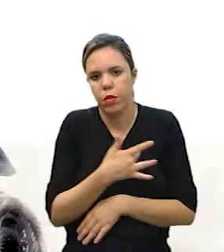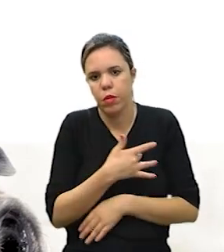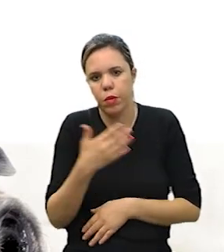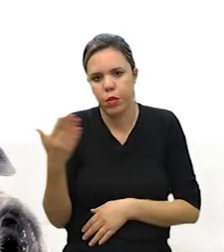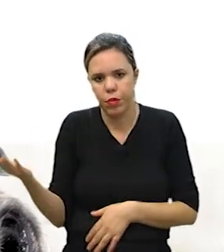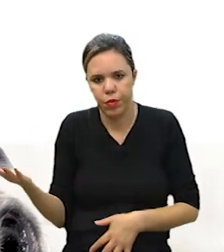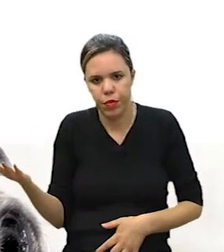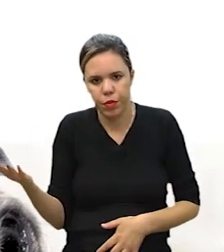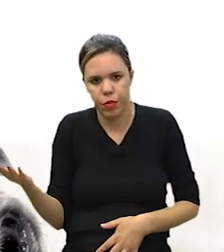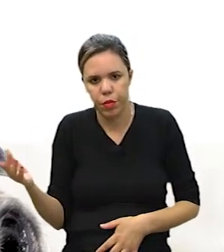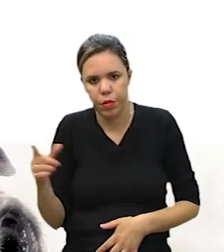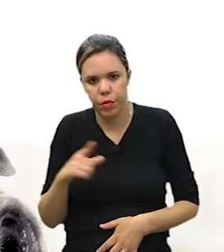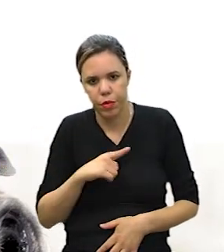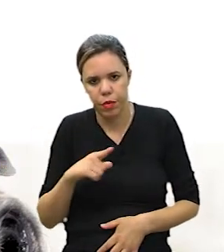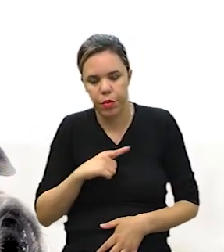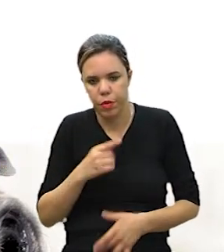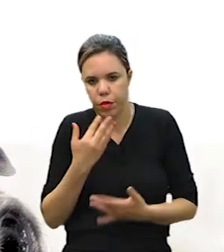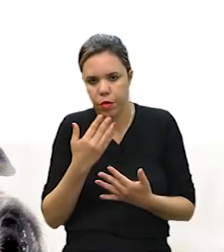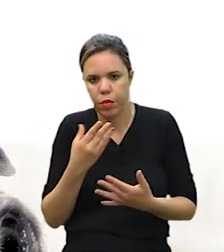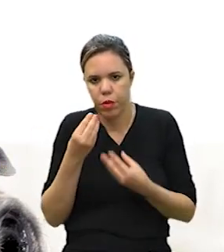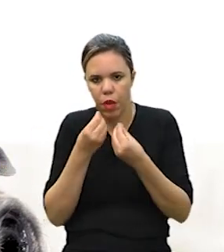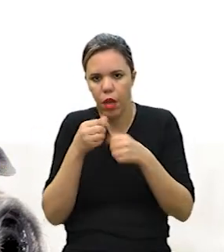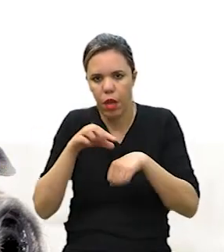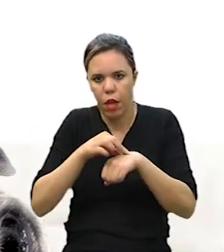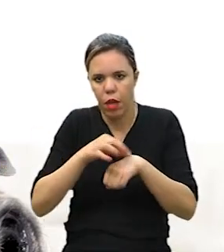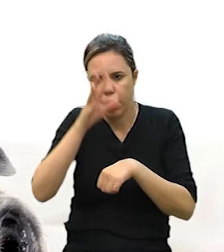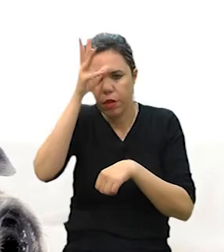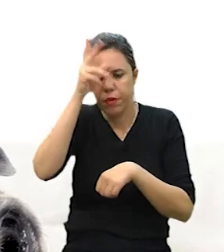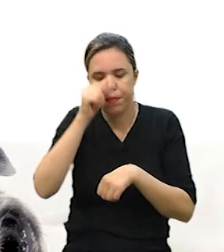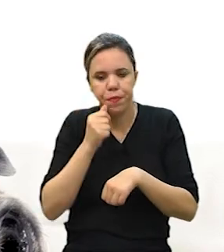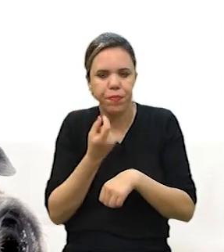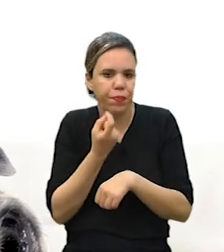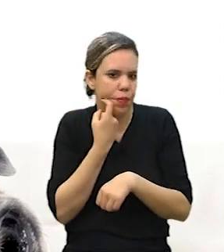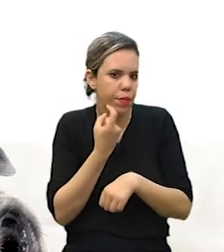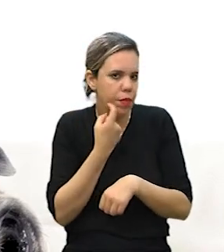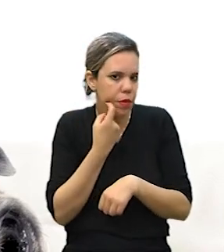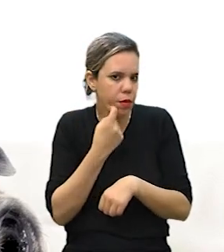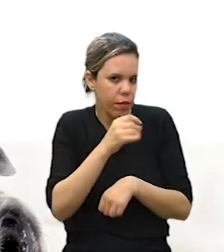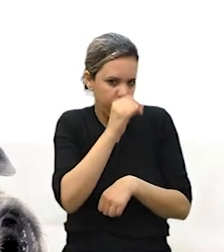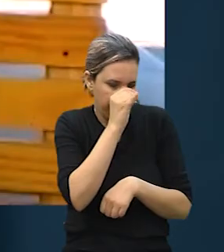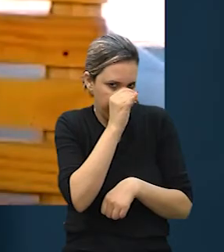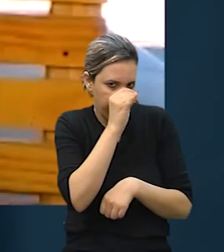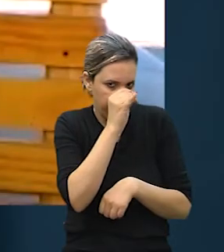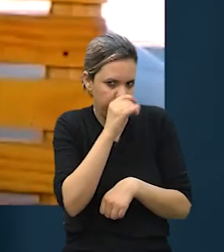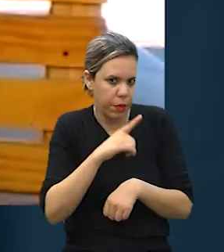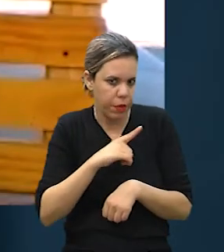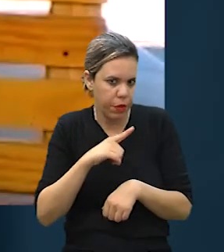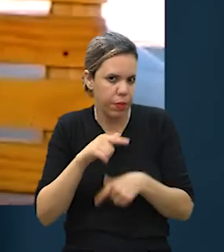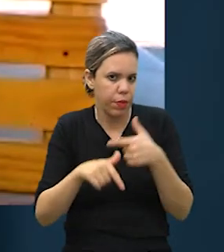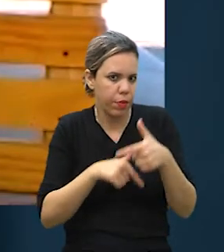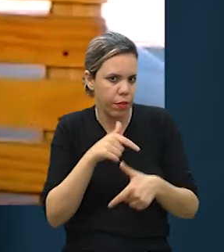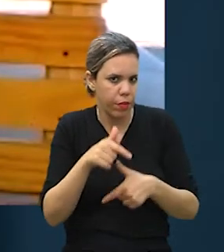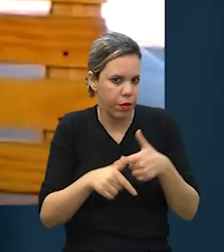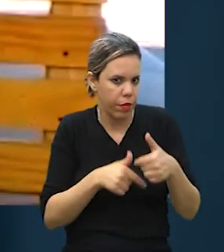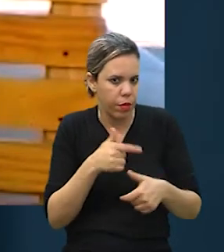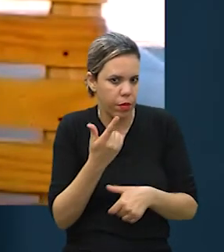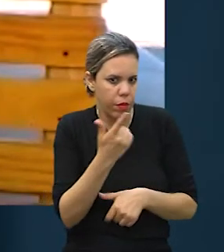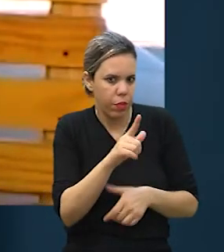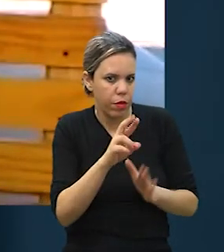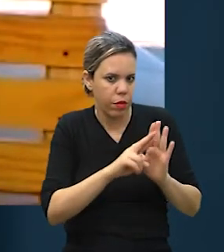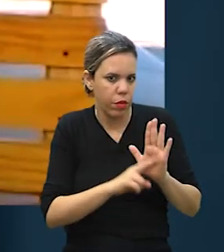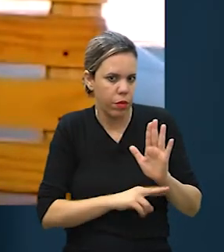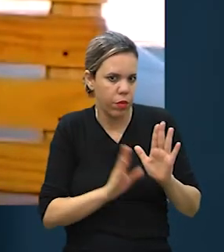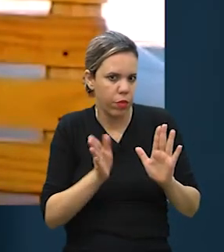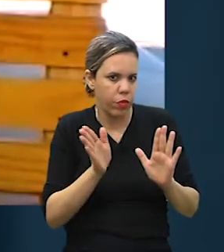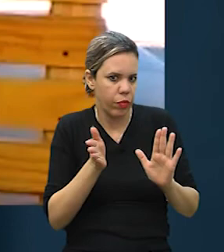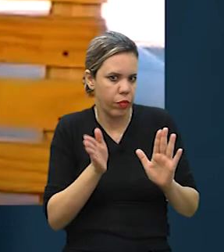saudável. Então, nós temos as dietas no sabor carne, frango, peixe e suíno. Nós também trabalhamos com outro